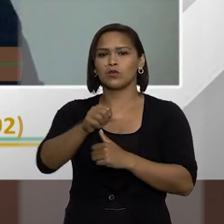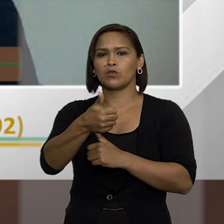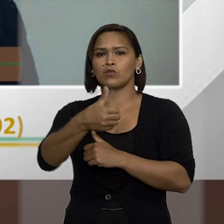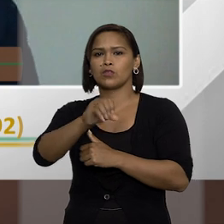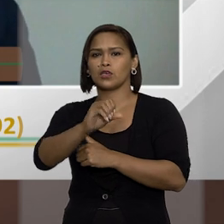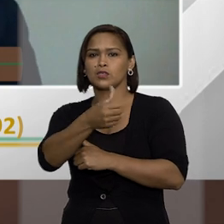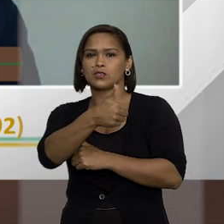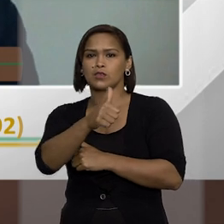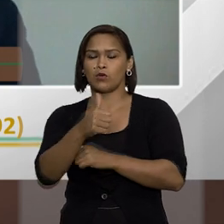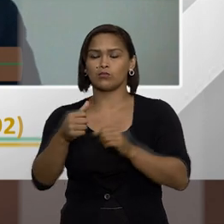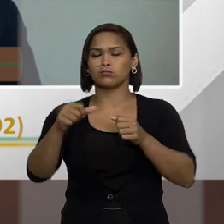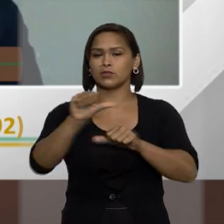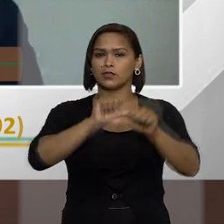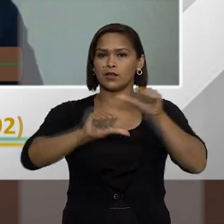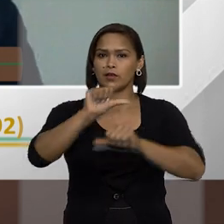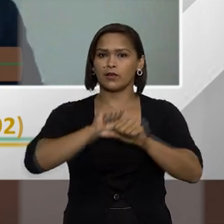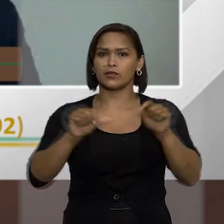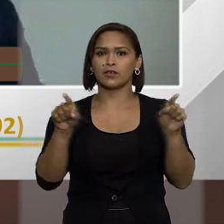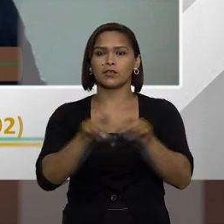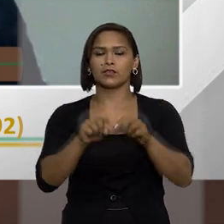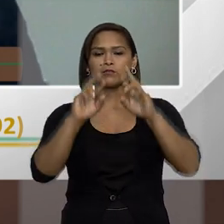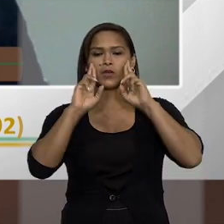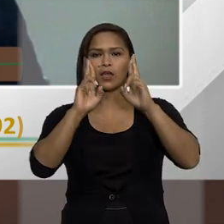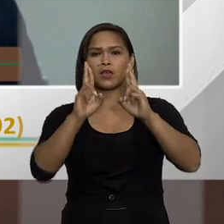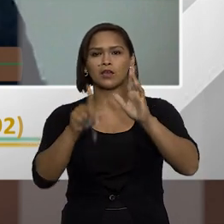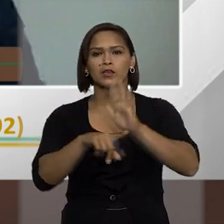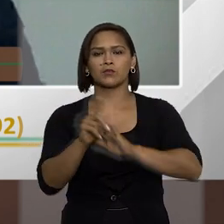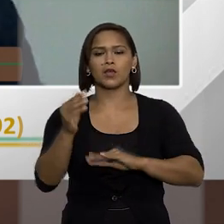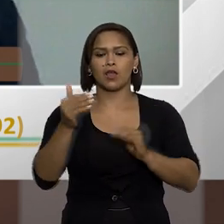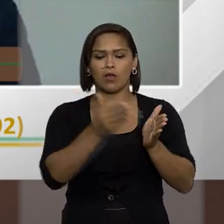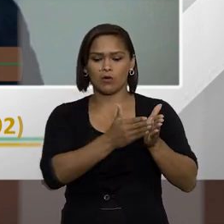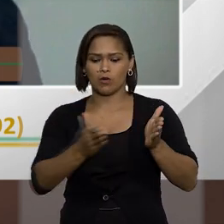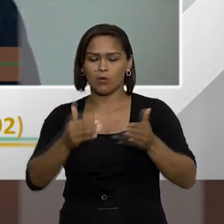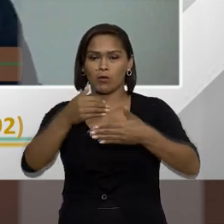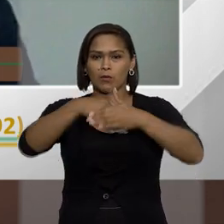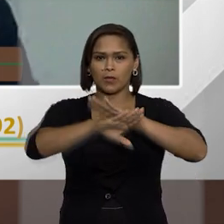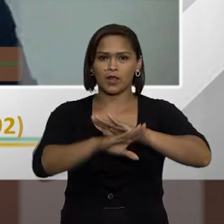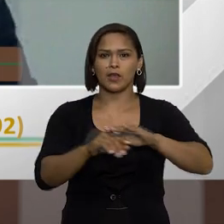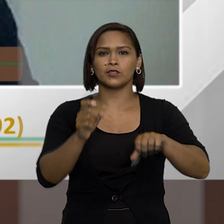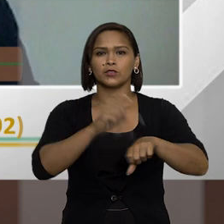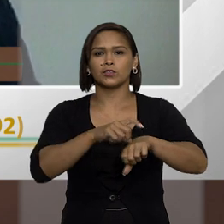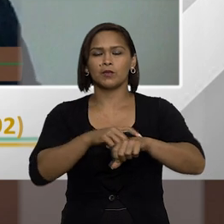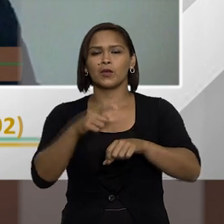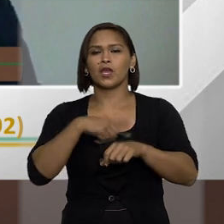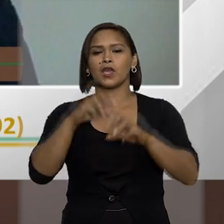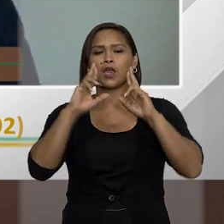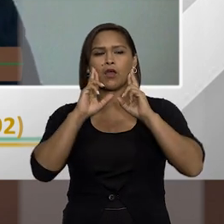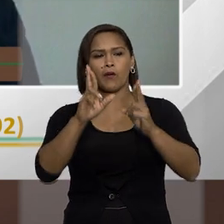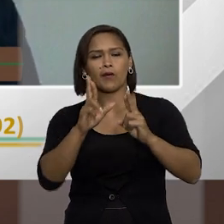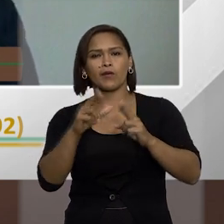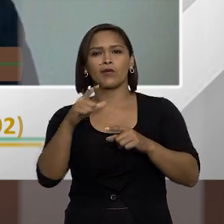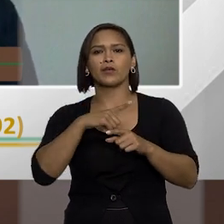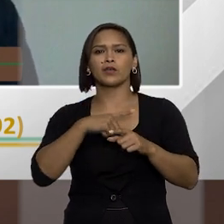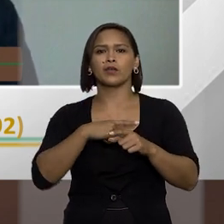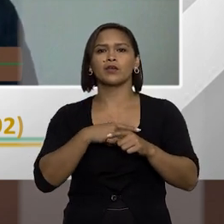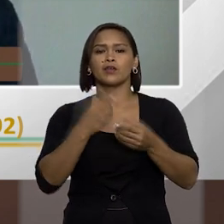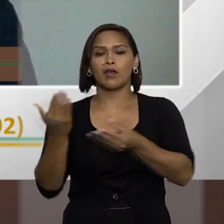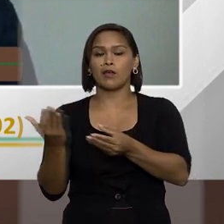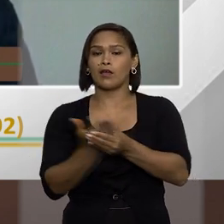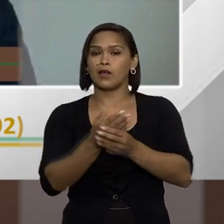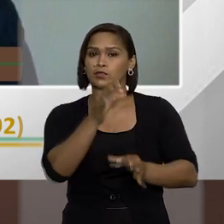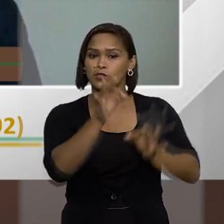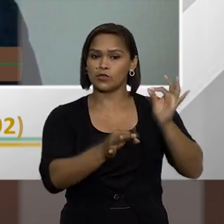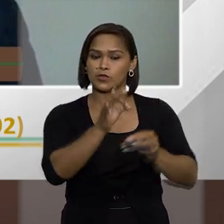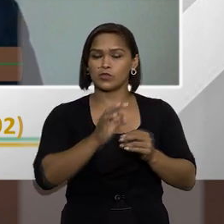10 e 11, alterações que dizem respeito aos prazos prescricionais, alterações que dizem respeito à ação